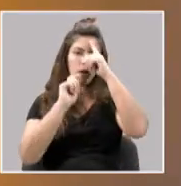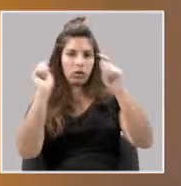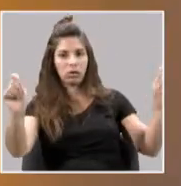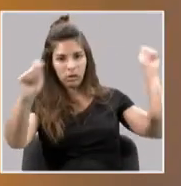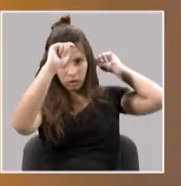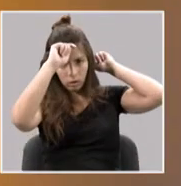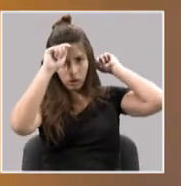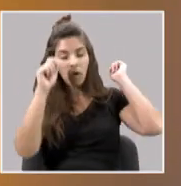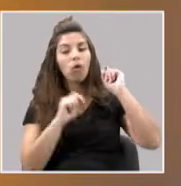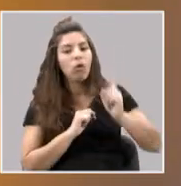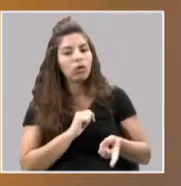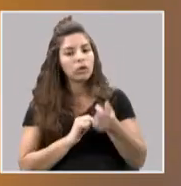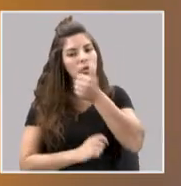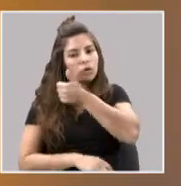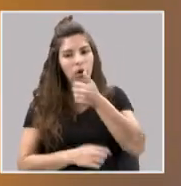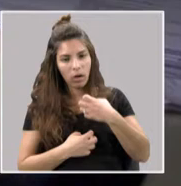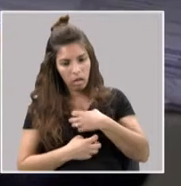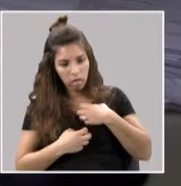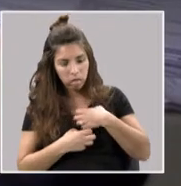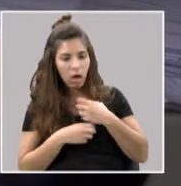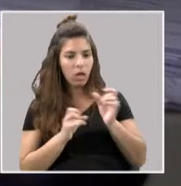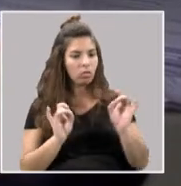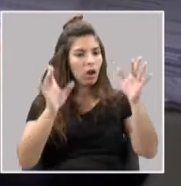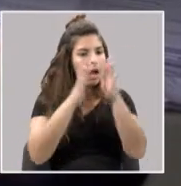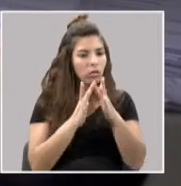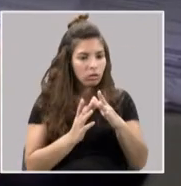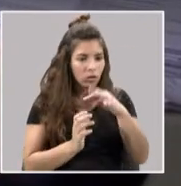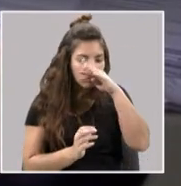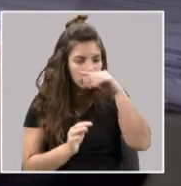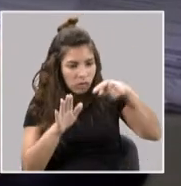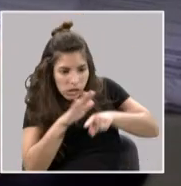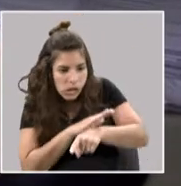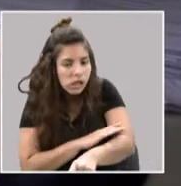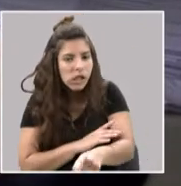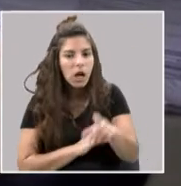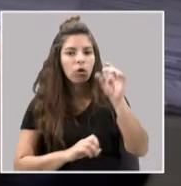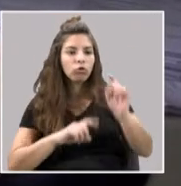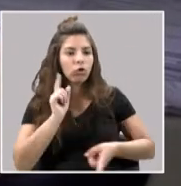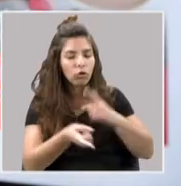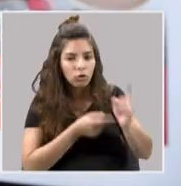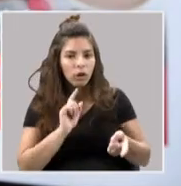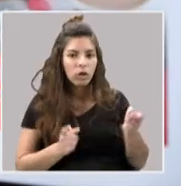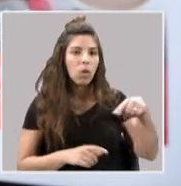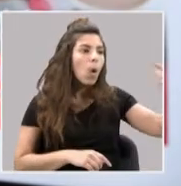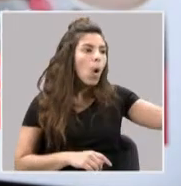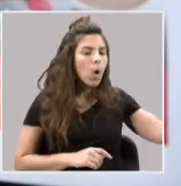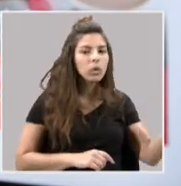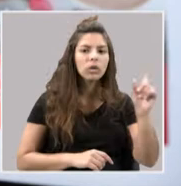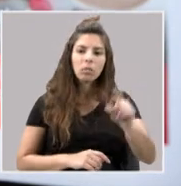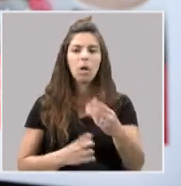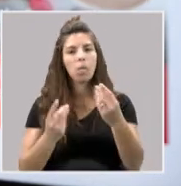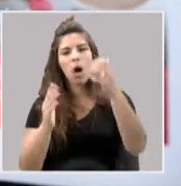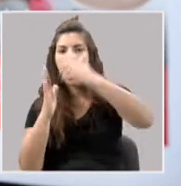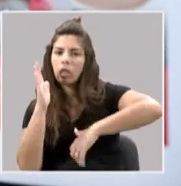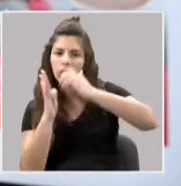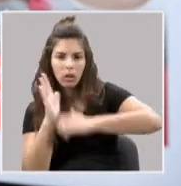sofre, de quem recorre à internet e aos outros que também estão a passar pelas mesmas experiências. Existem